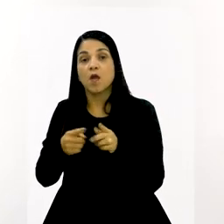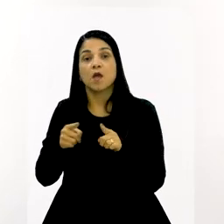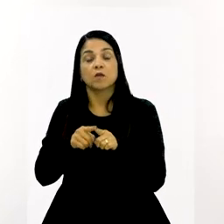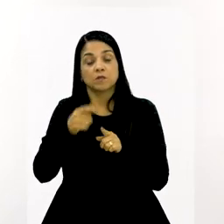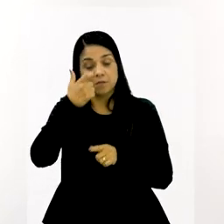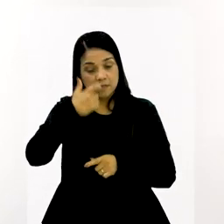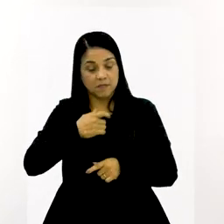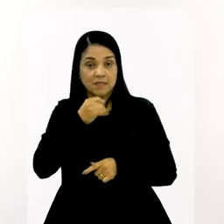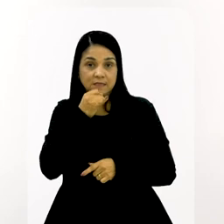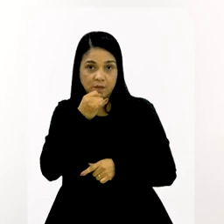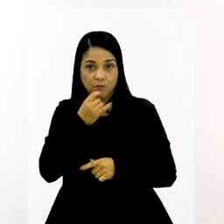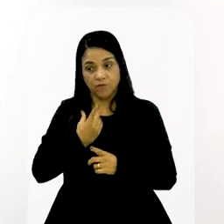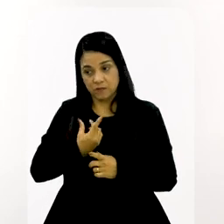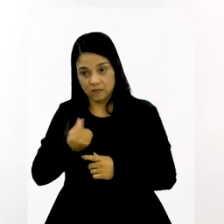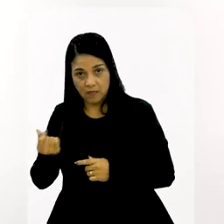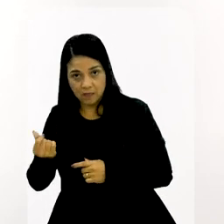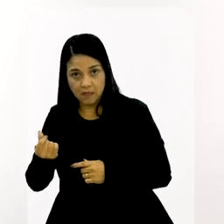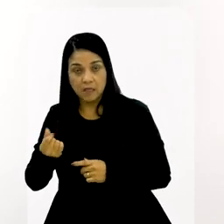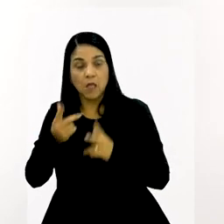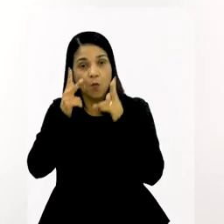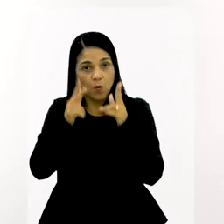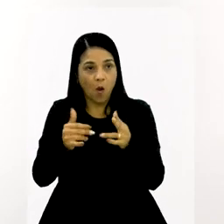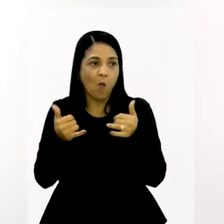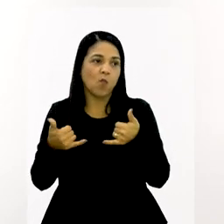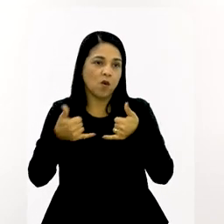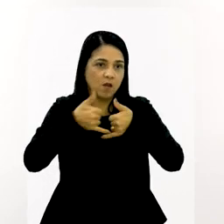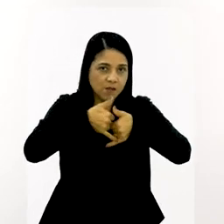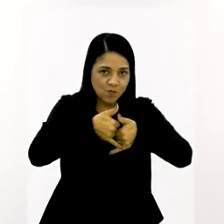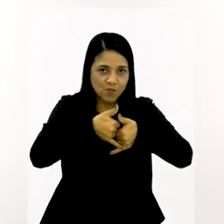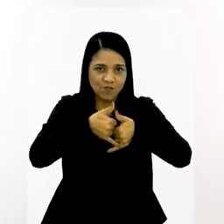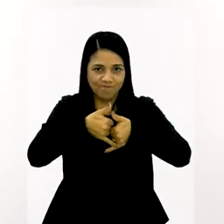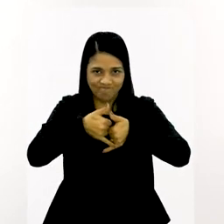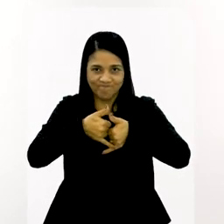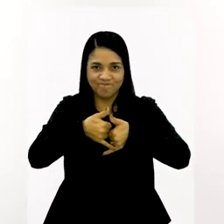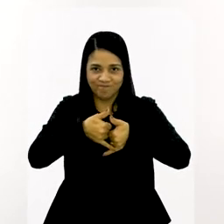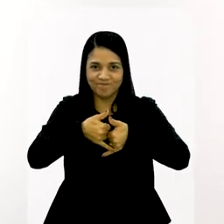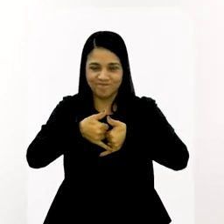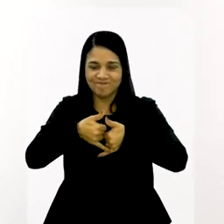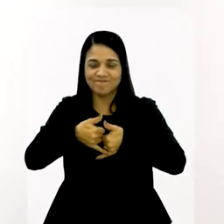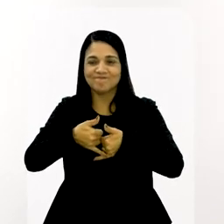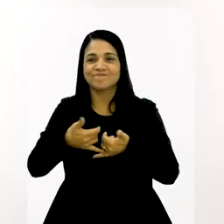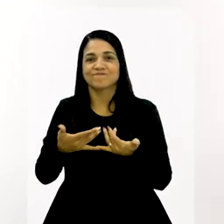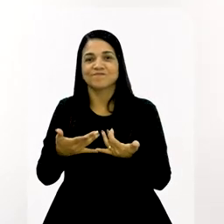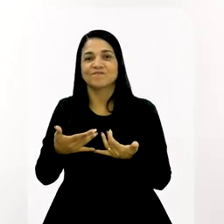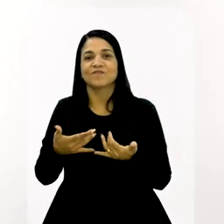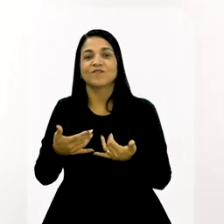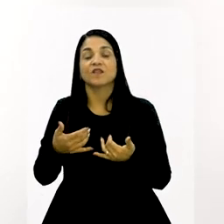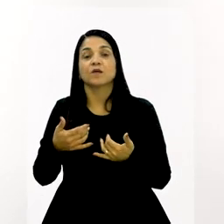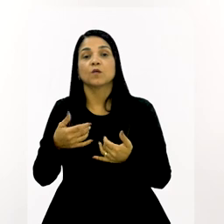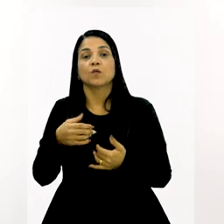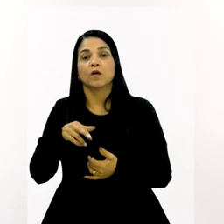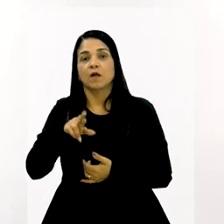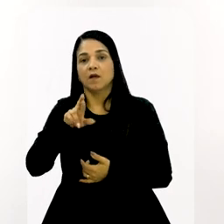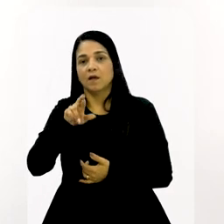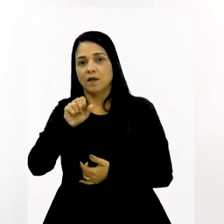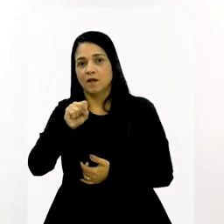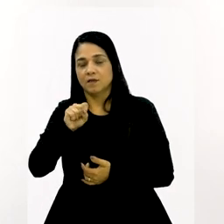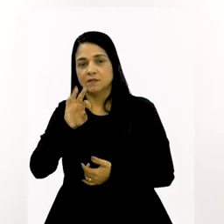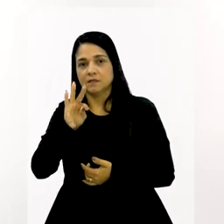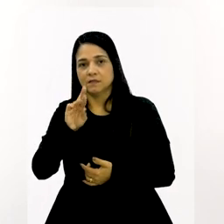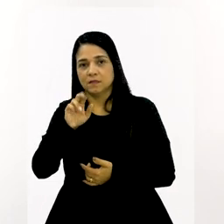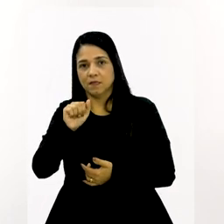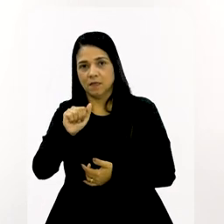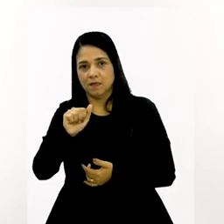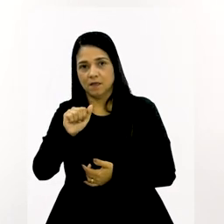a gente acordou. Como eu, por exemplo, quando vou sair, faço a mesma coisa com eles. Então,